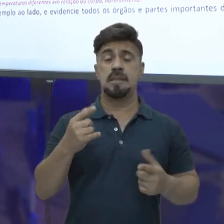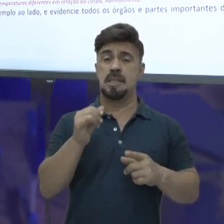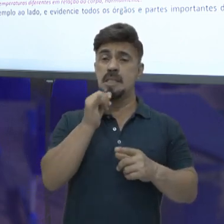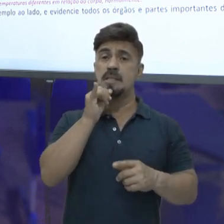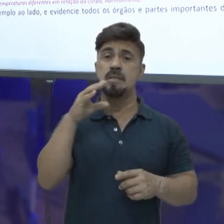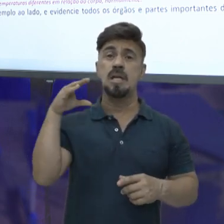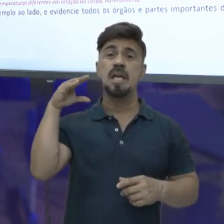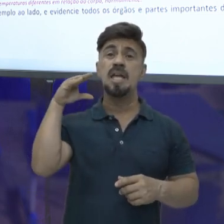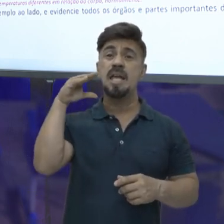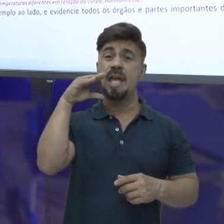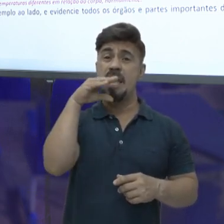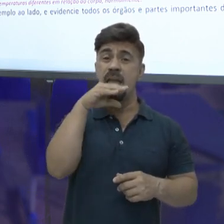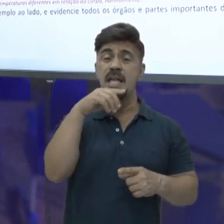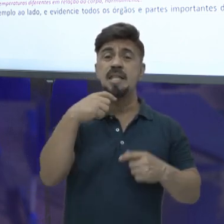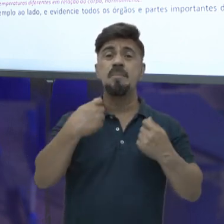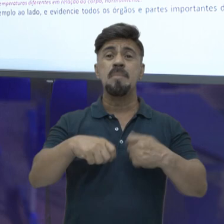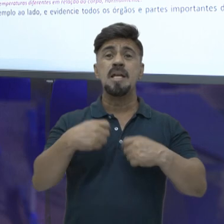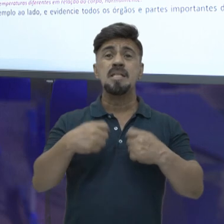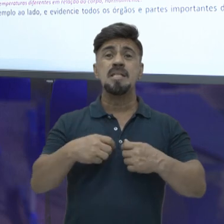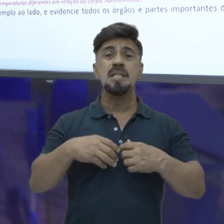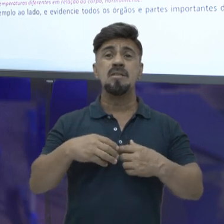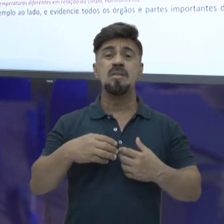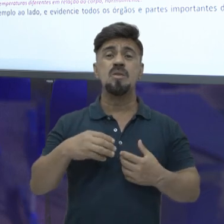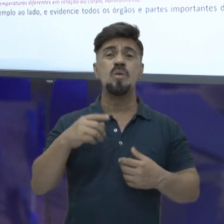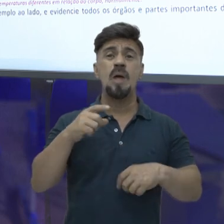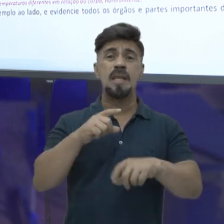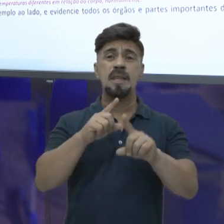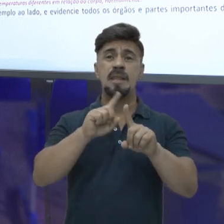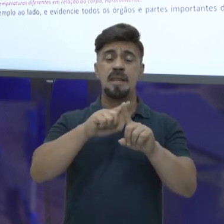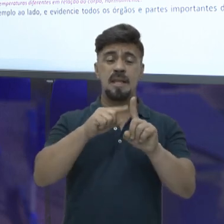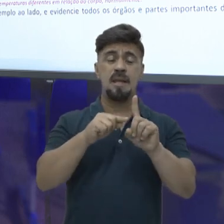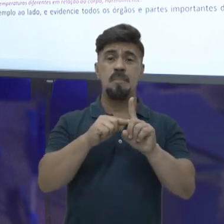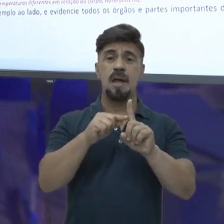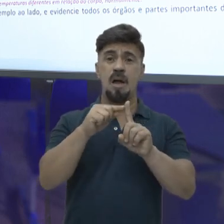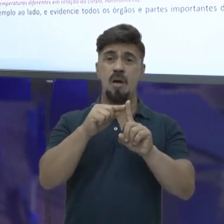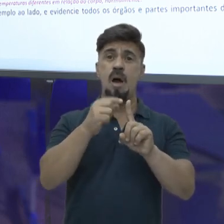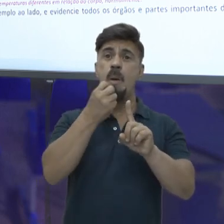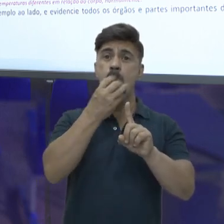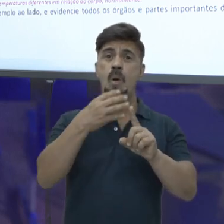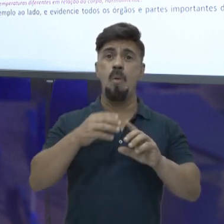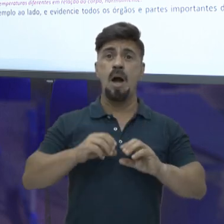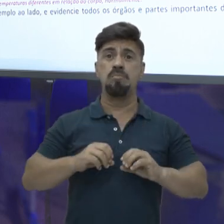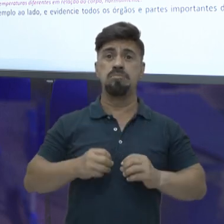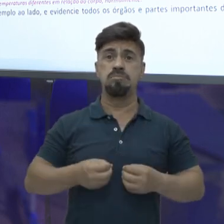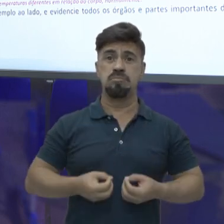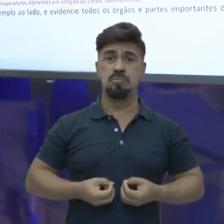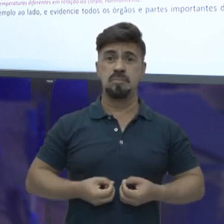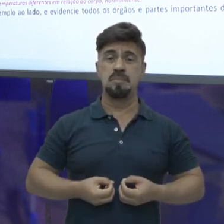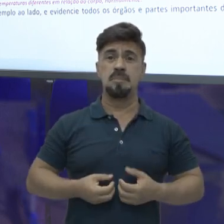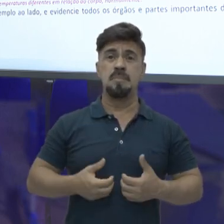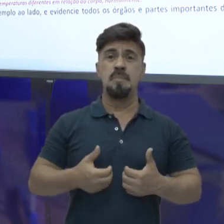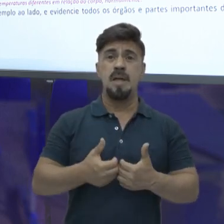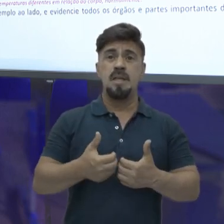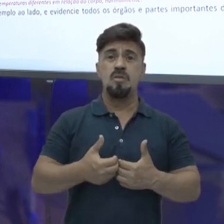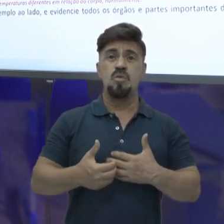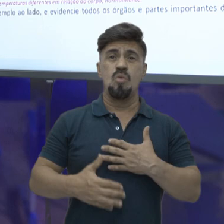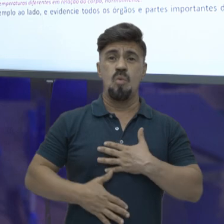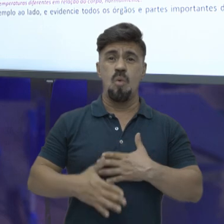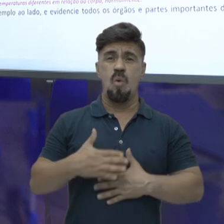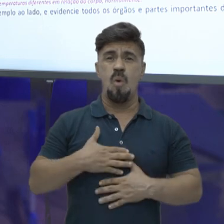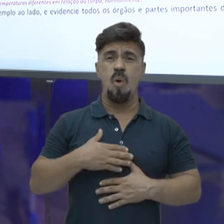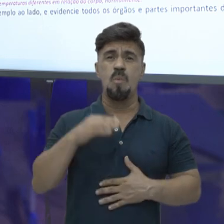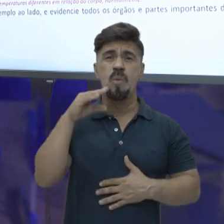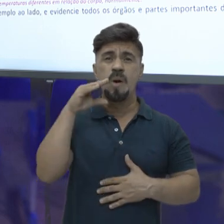o testículo, ele precisa de uma temperatura boa pra fazer espermatozoide. Se o testículo estiver próximo do corpo e tá muito quente,